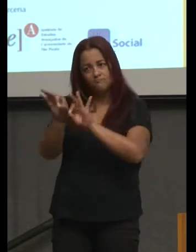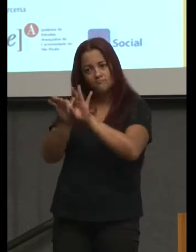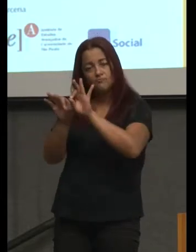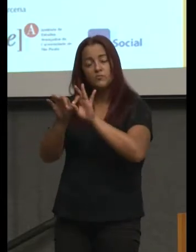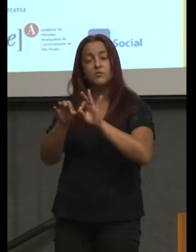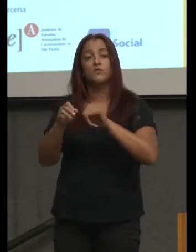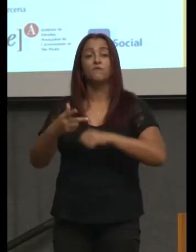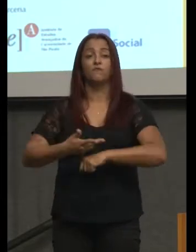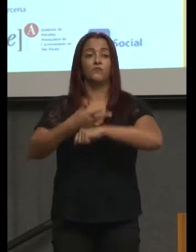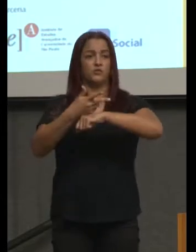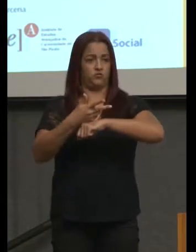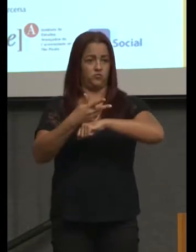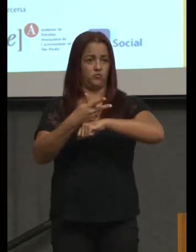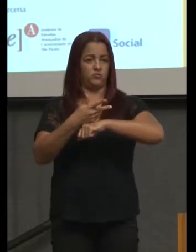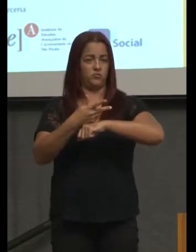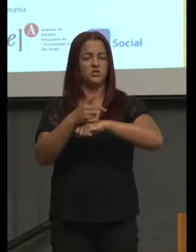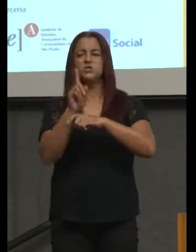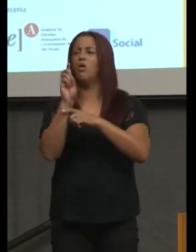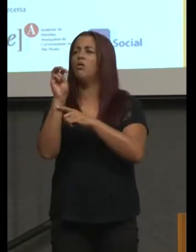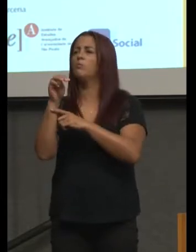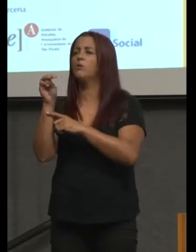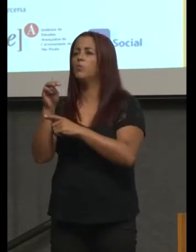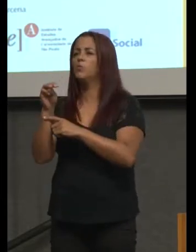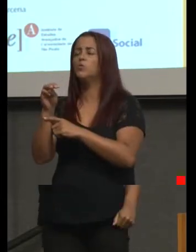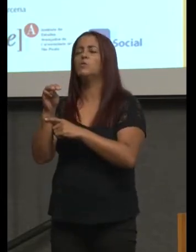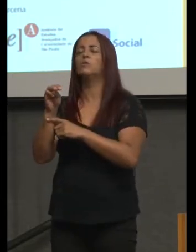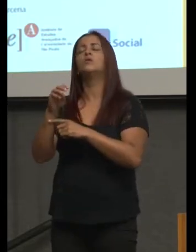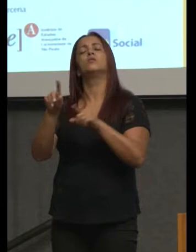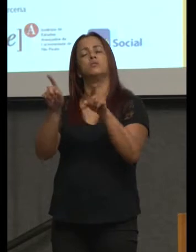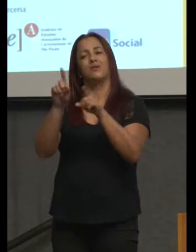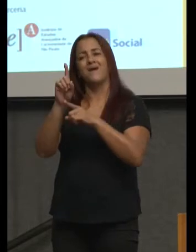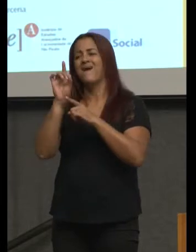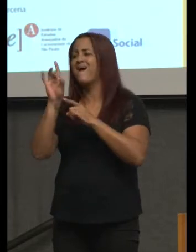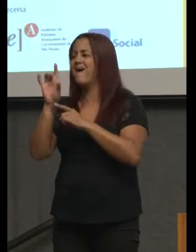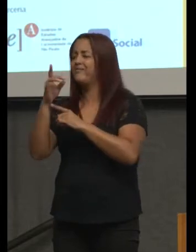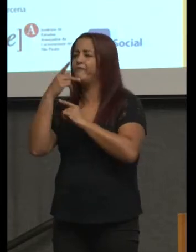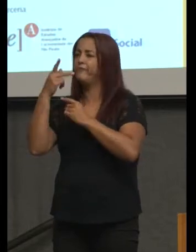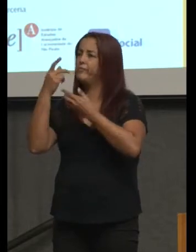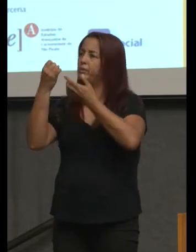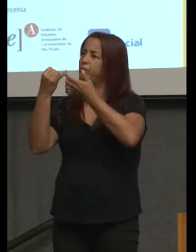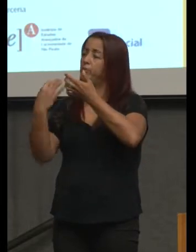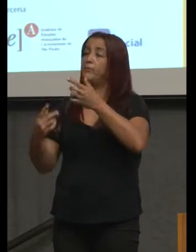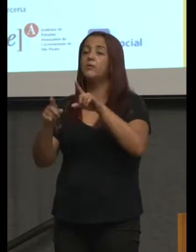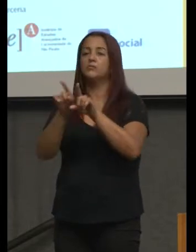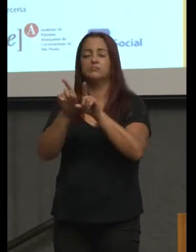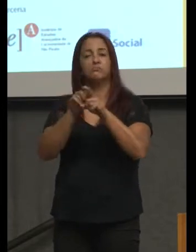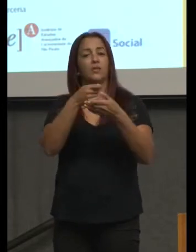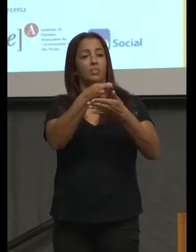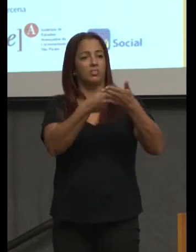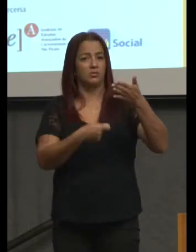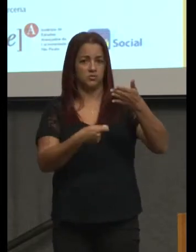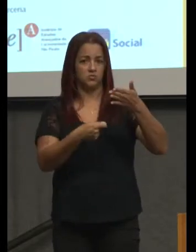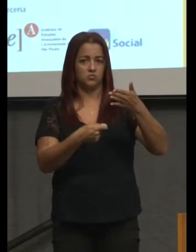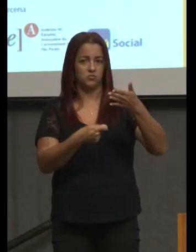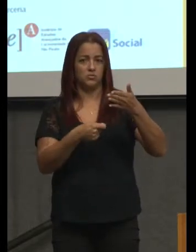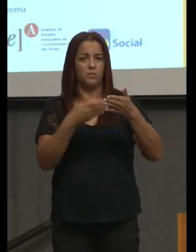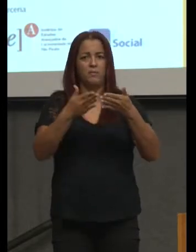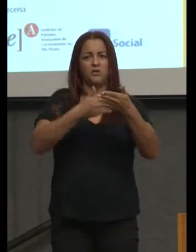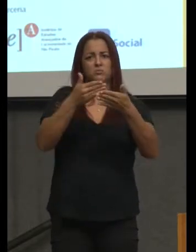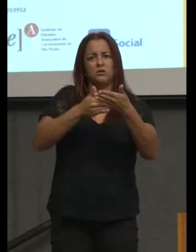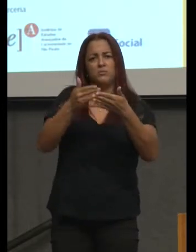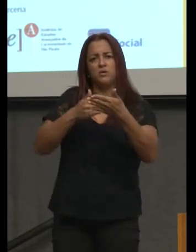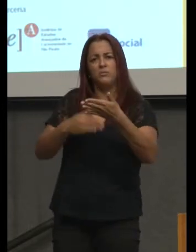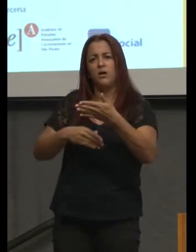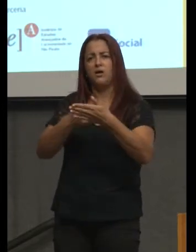sobre cada fala e textos de umas tantas páginas escritos. O que é nós vamos fazer com essas coisas?